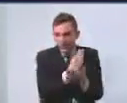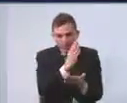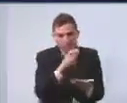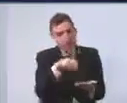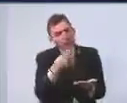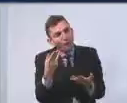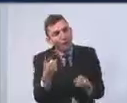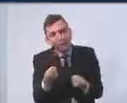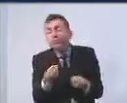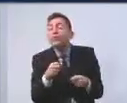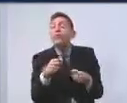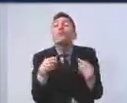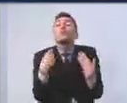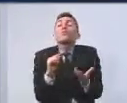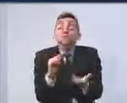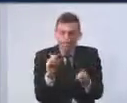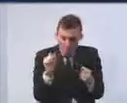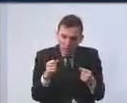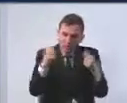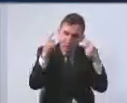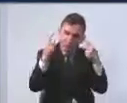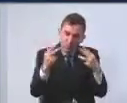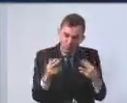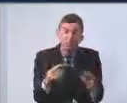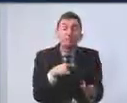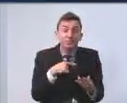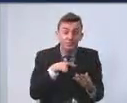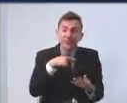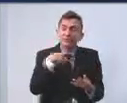solucionar isso. Há, inclusive, um movimento aí,